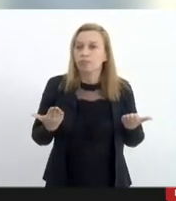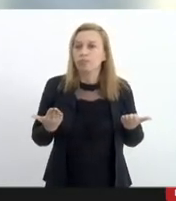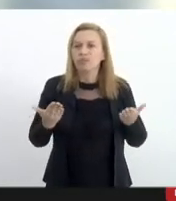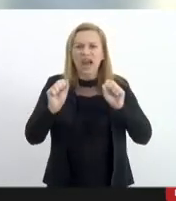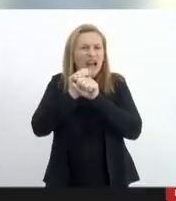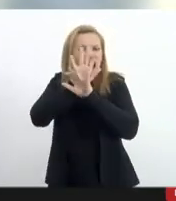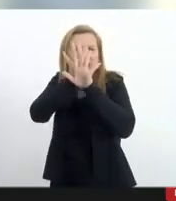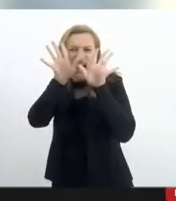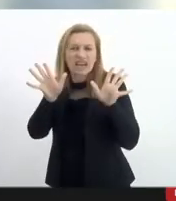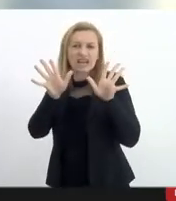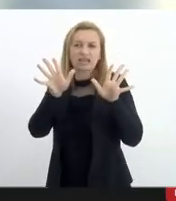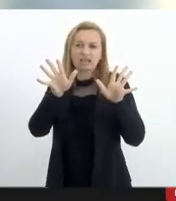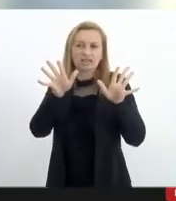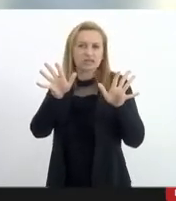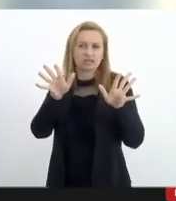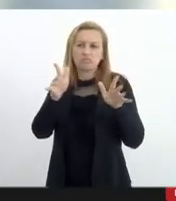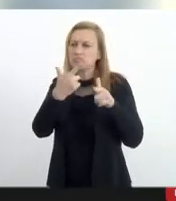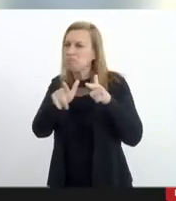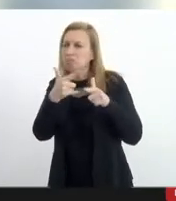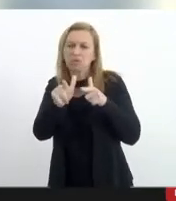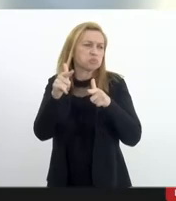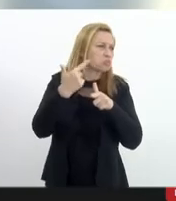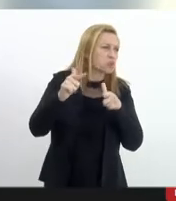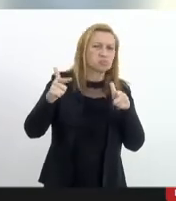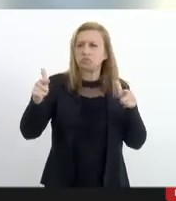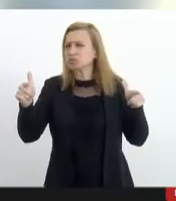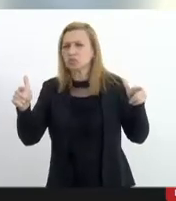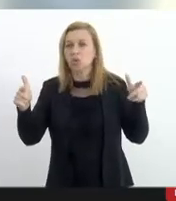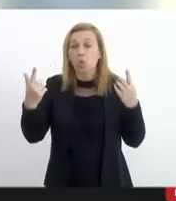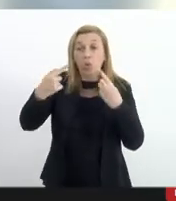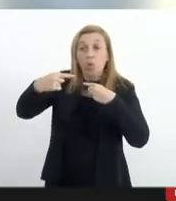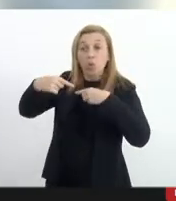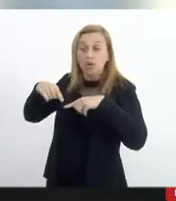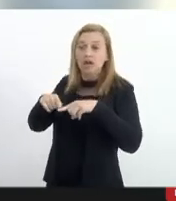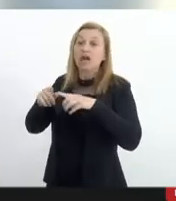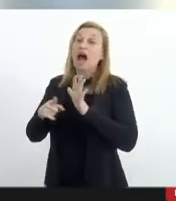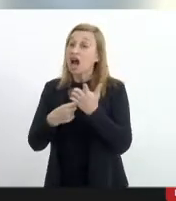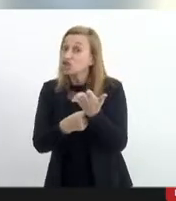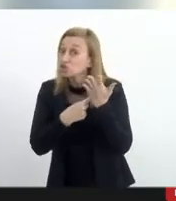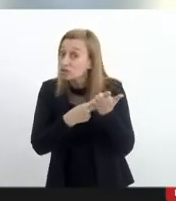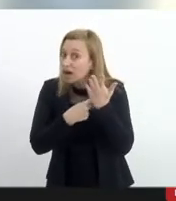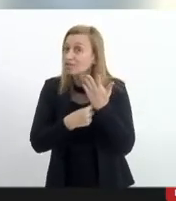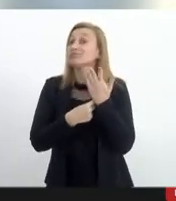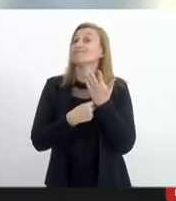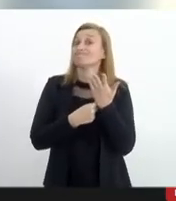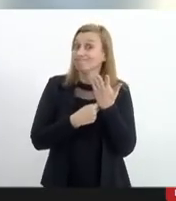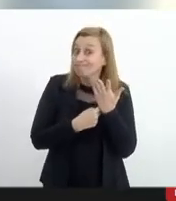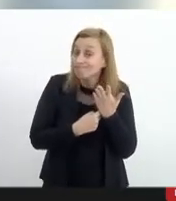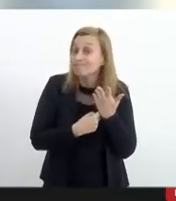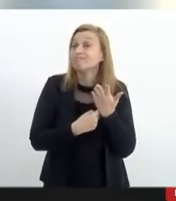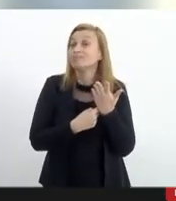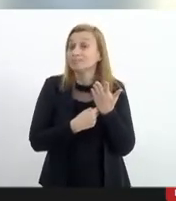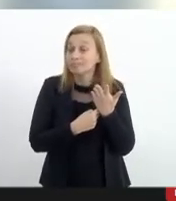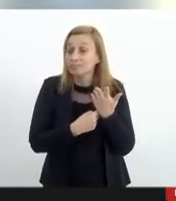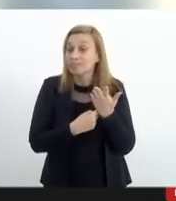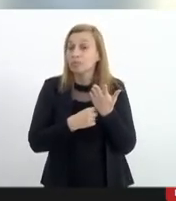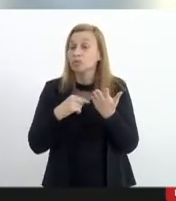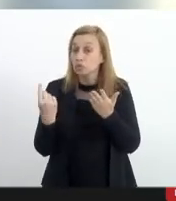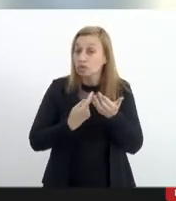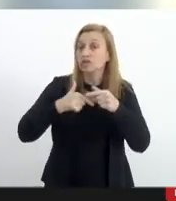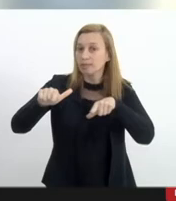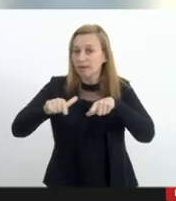transparência ela não tem sido nenhum problema para nós pelo contrário nos tem ajudado bastante a continuar operando